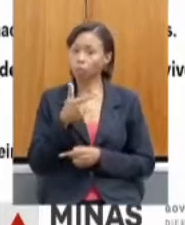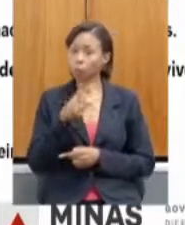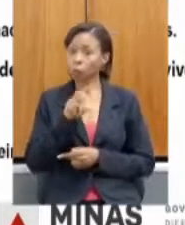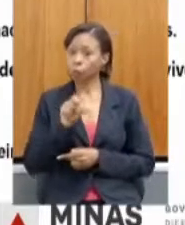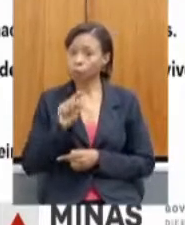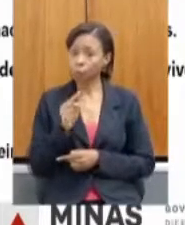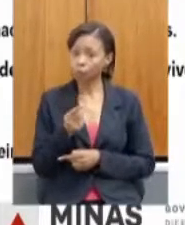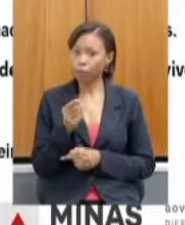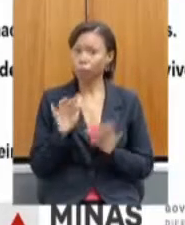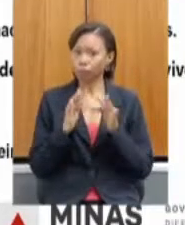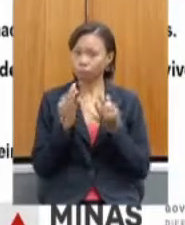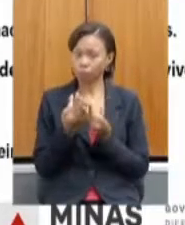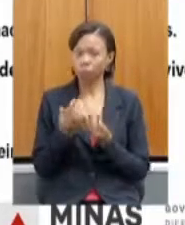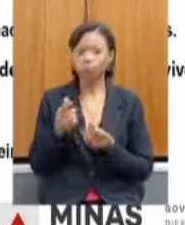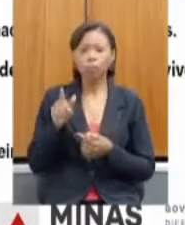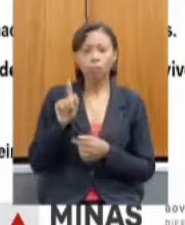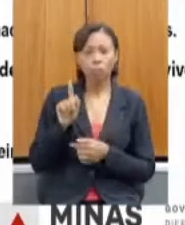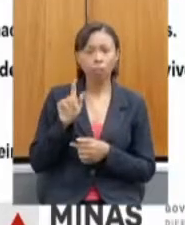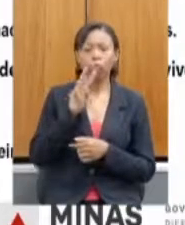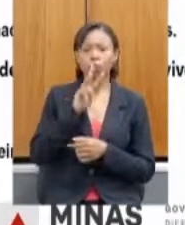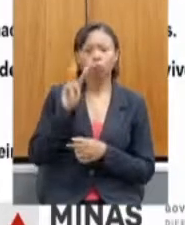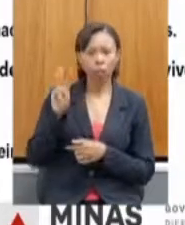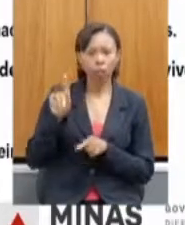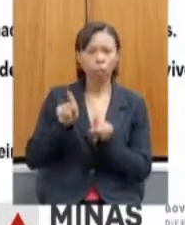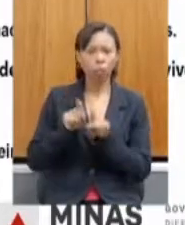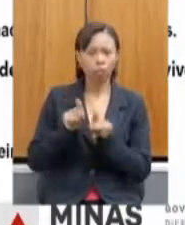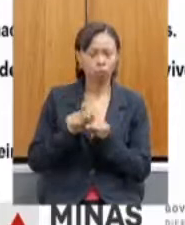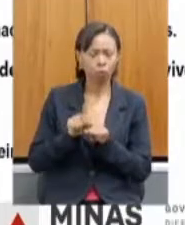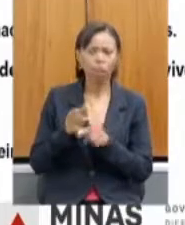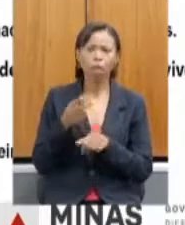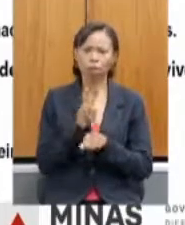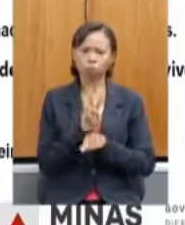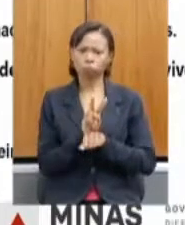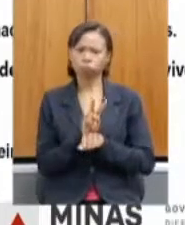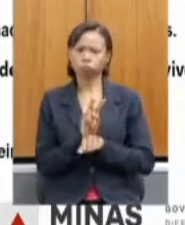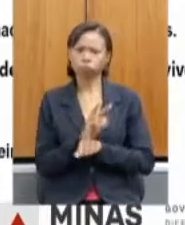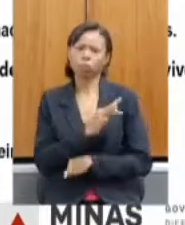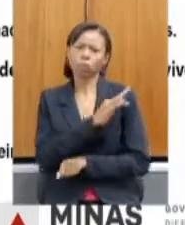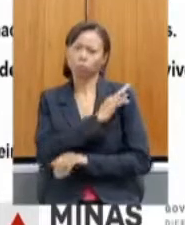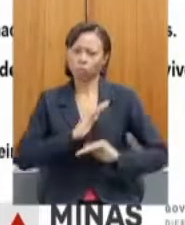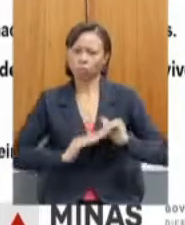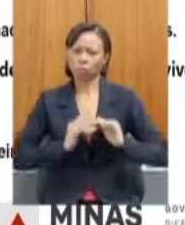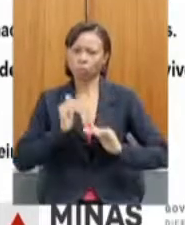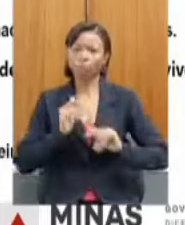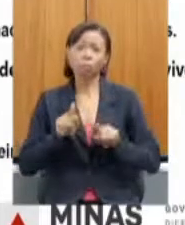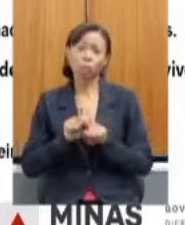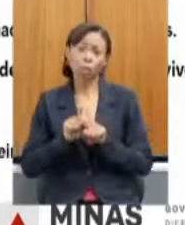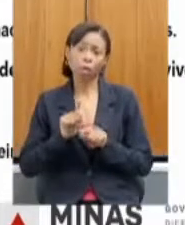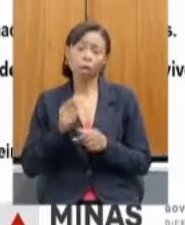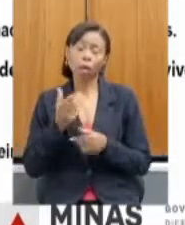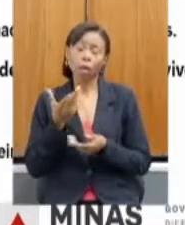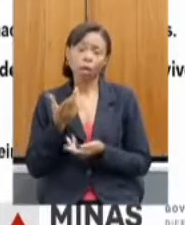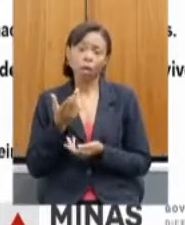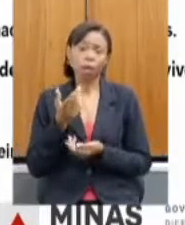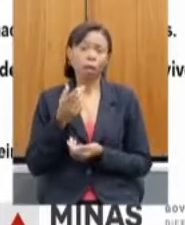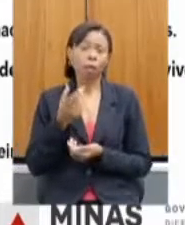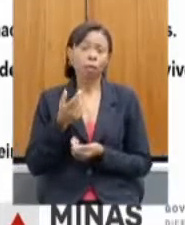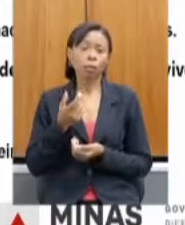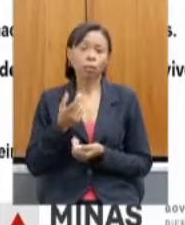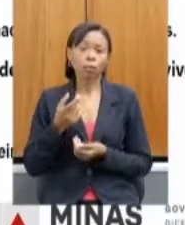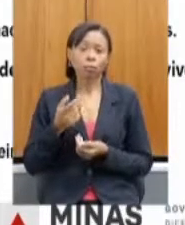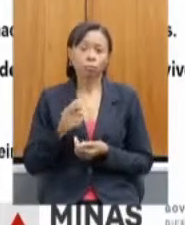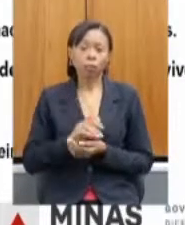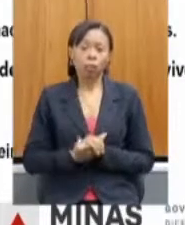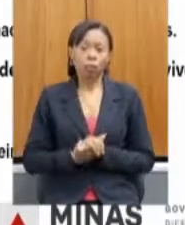Tem também o site Conto Conosco, Plantão Técnico, contato por WhatsApp. Então, a IMATER continua atendendo o